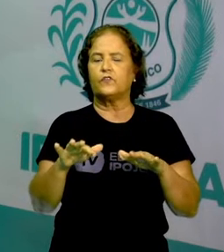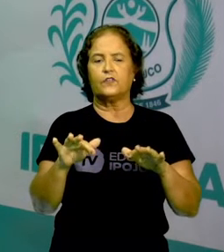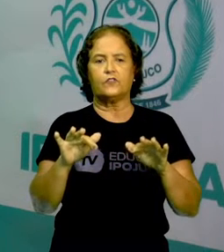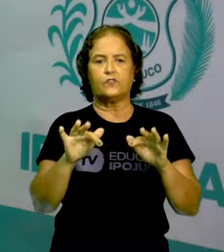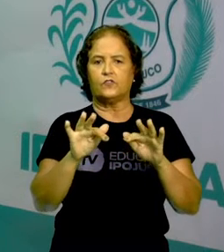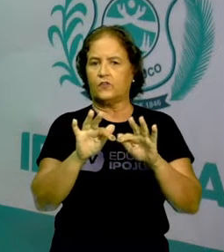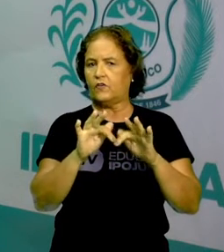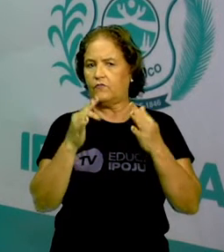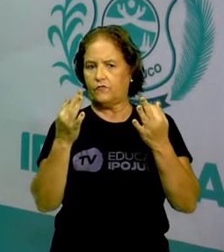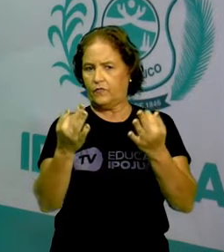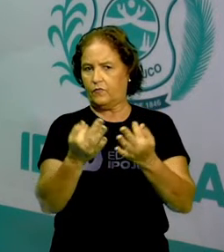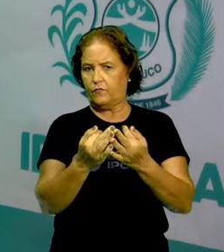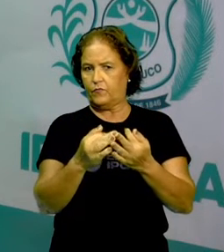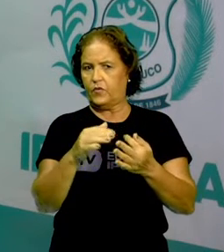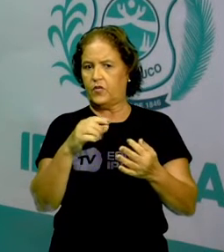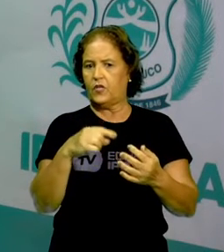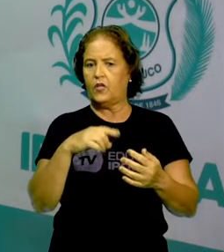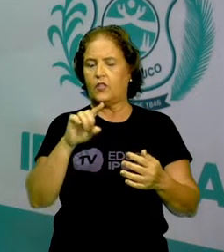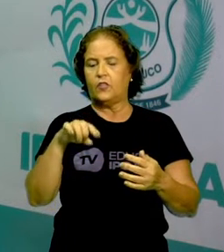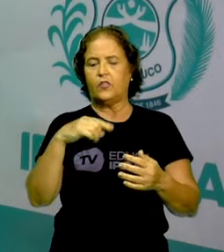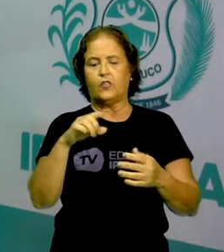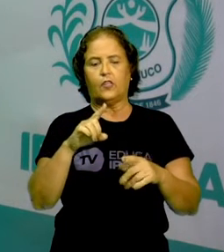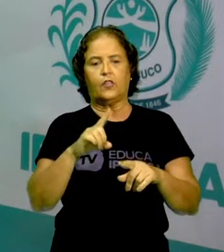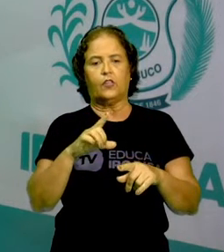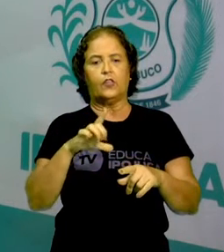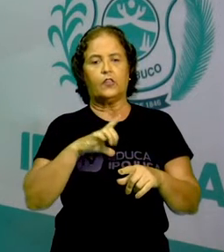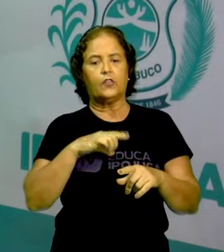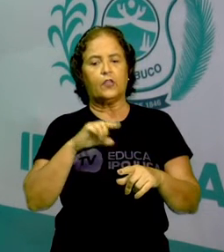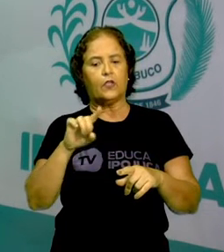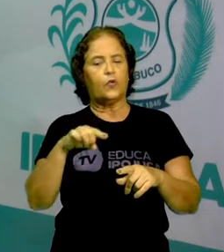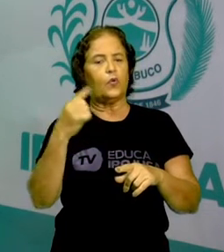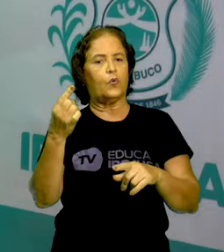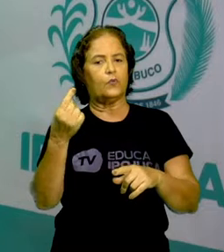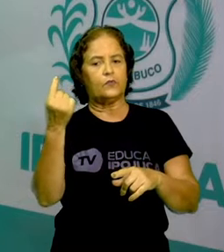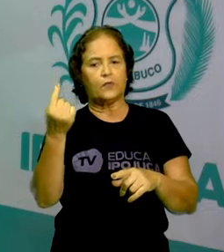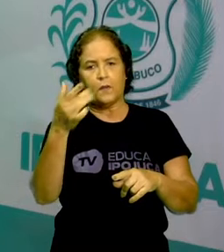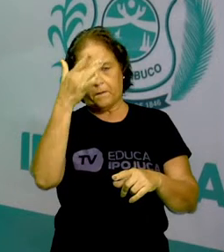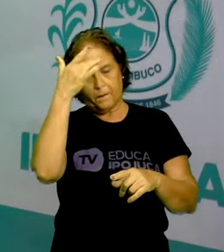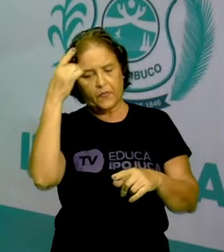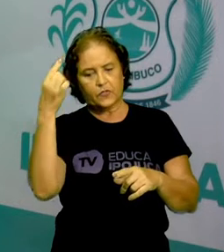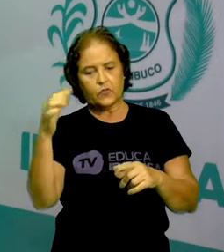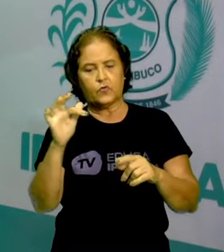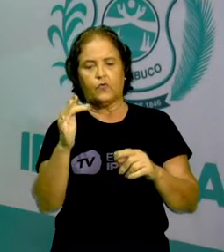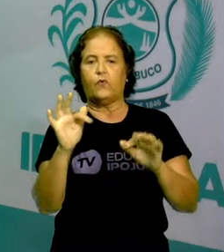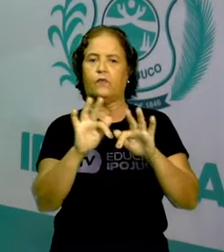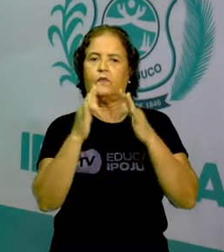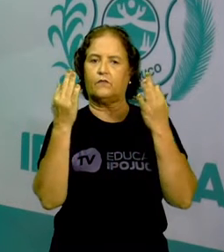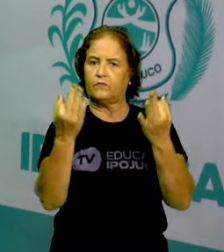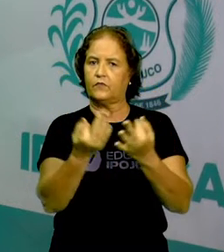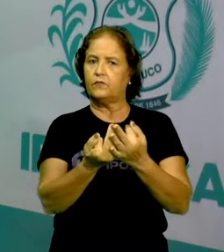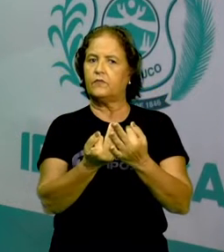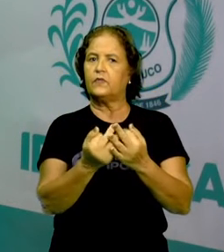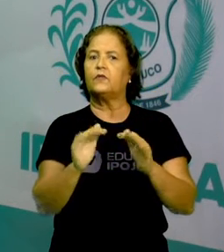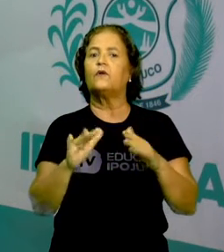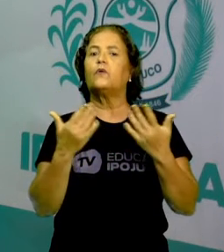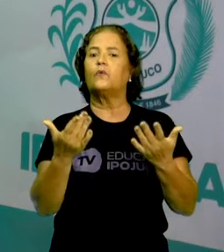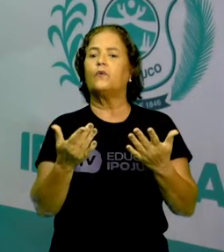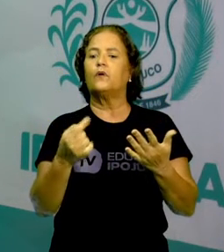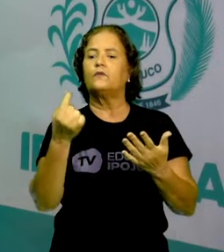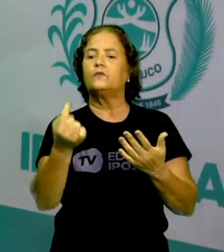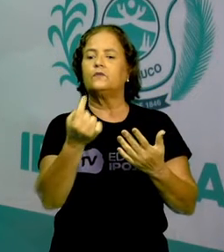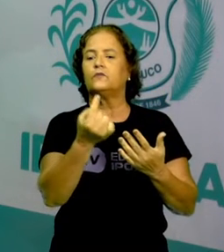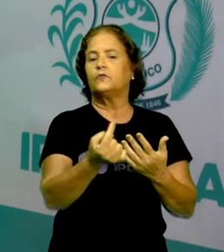só essa estrutura. Existem outros componentes que formam a família. Então quais são esses outros